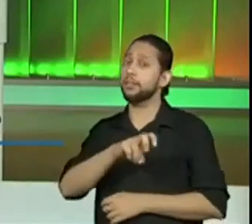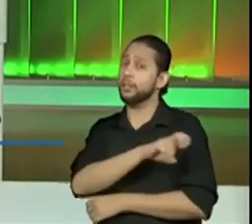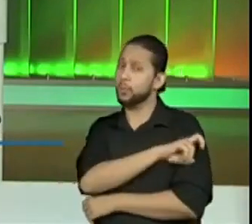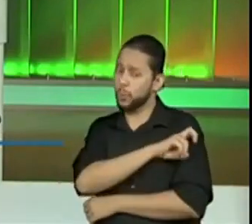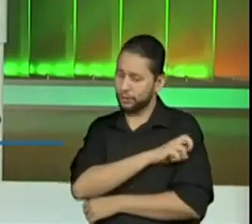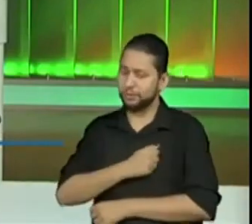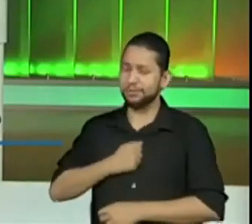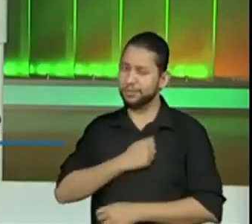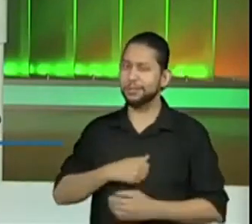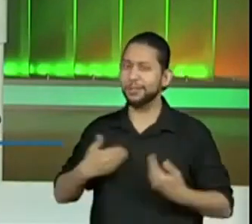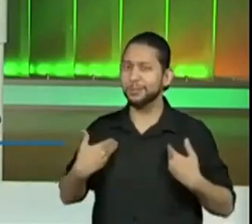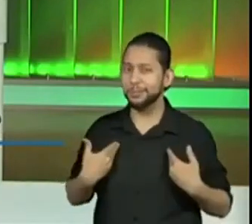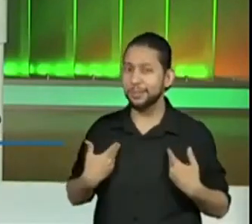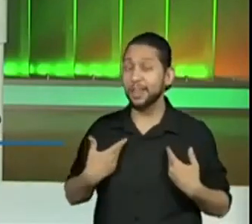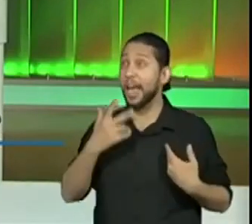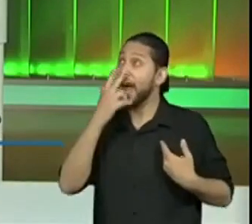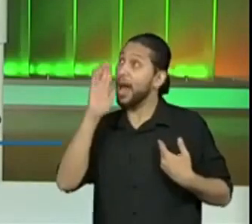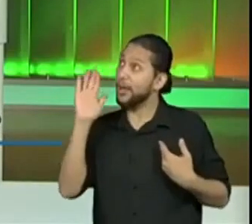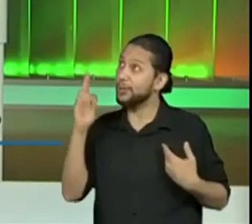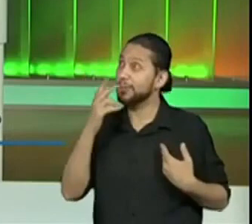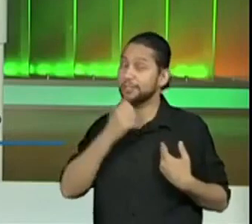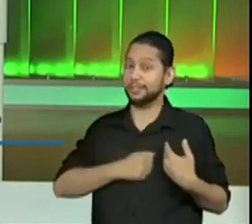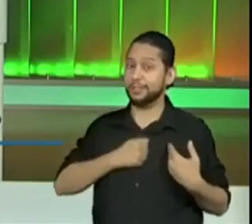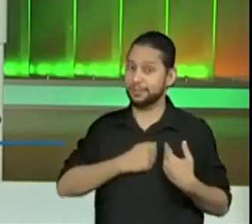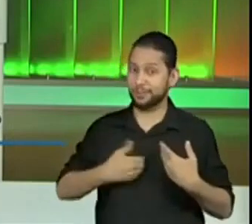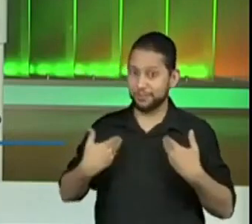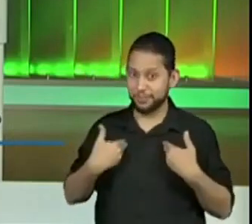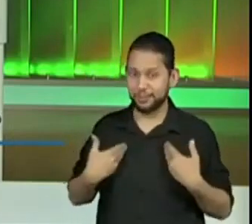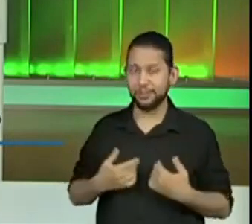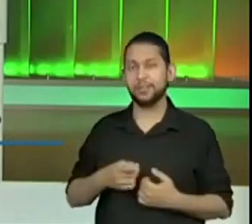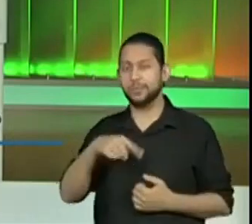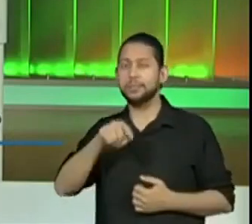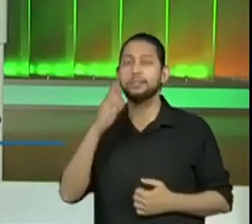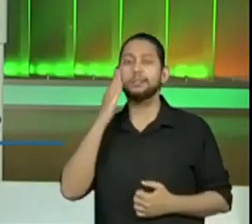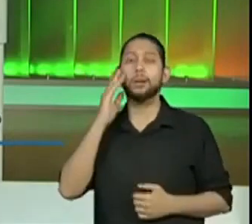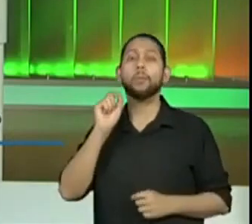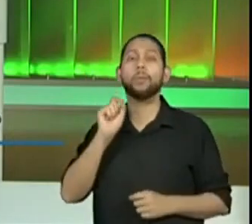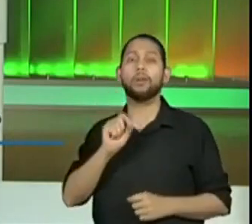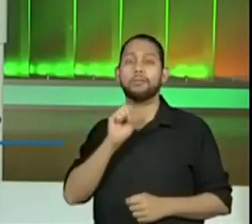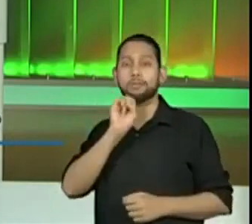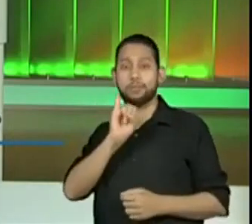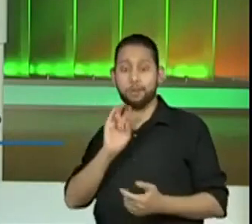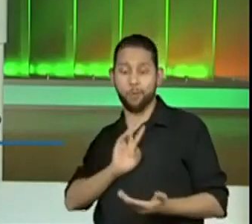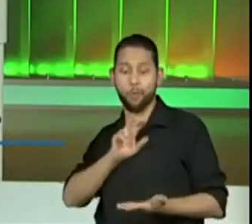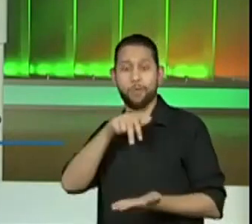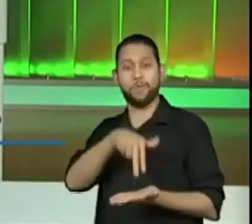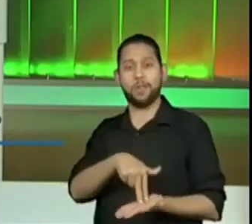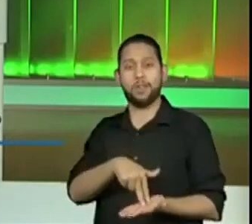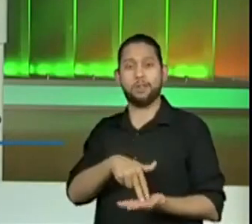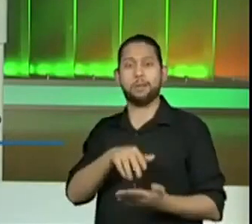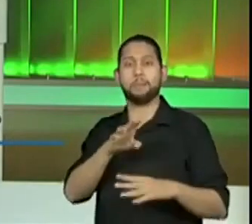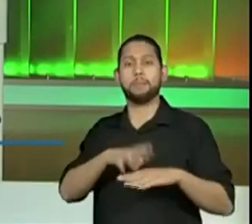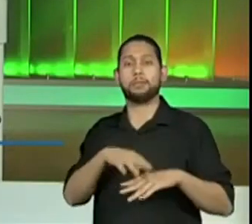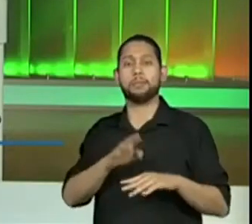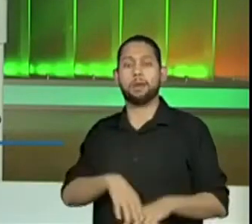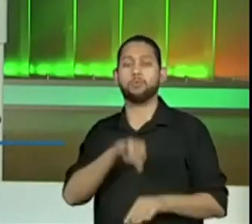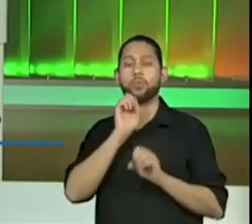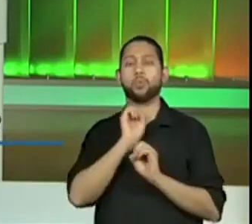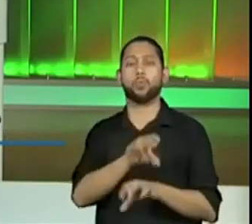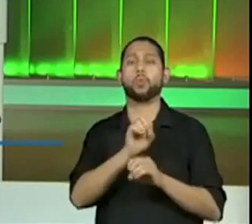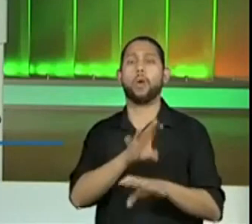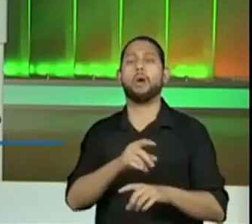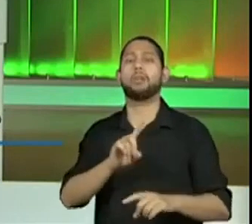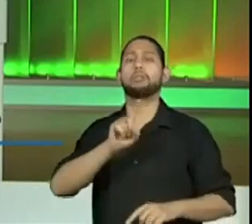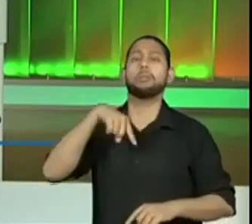saudade de mim, eu acho, sabe que quando a professora Aline Gacke vem, o que é que a gente